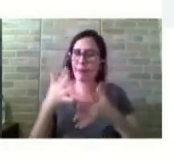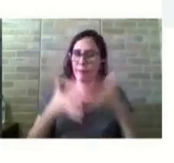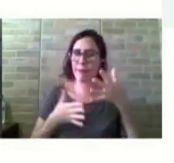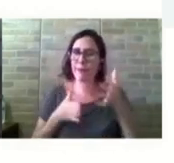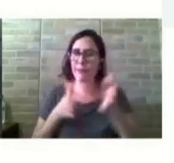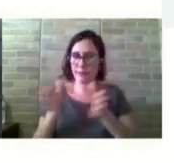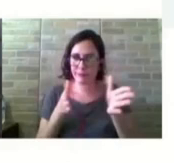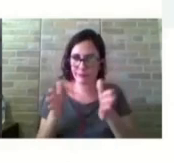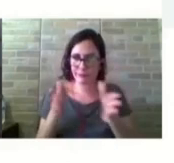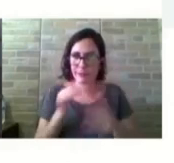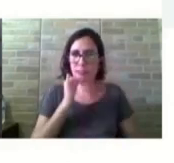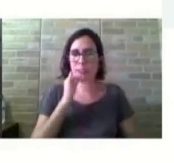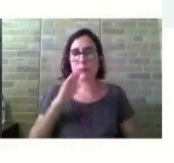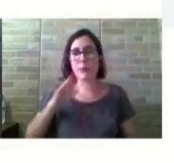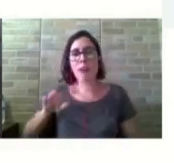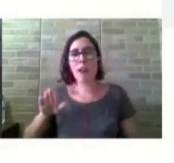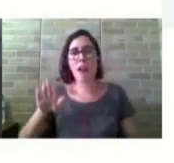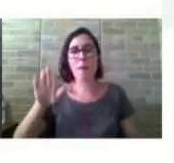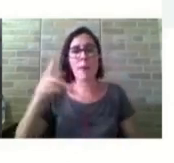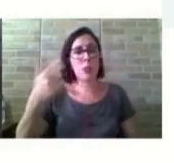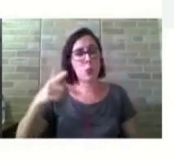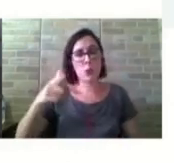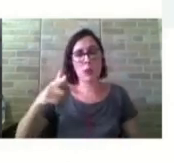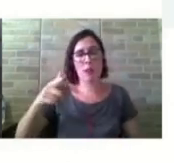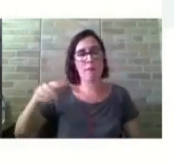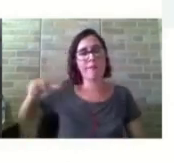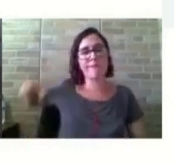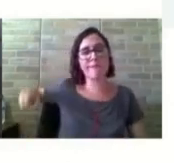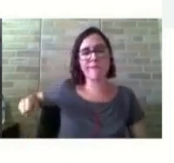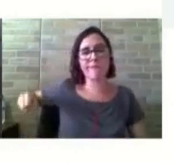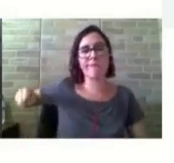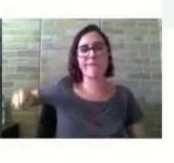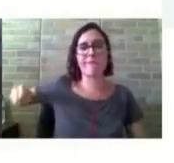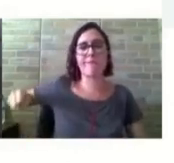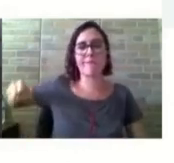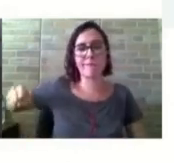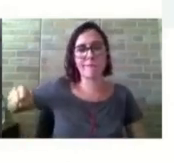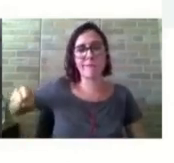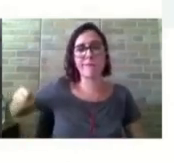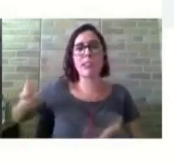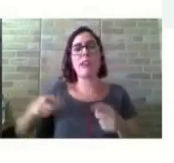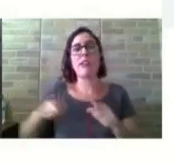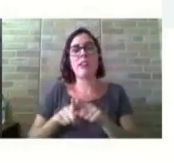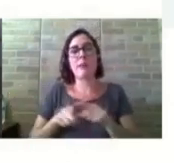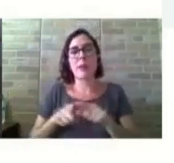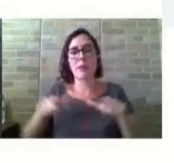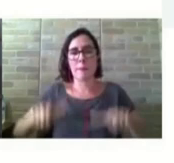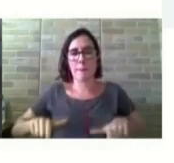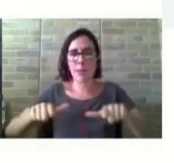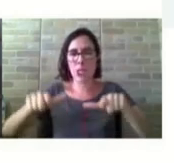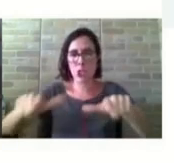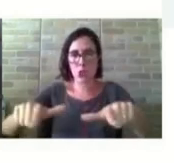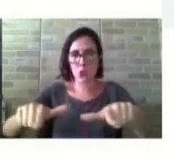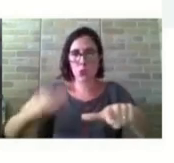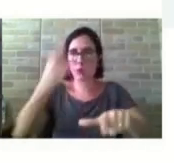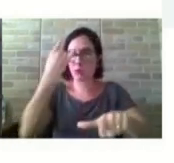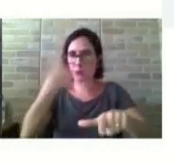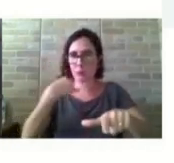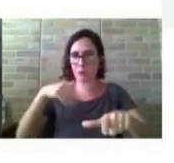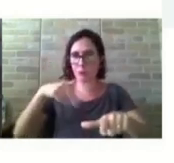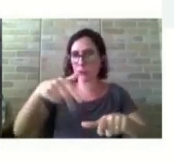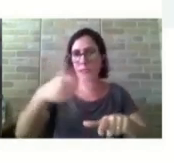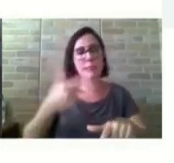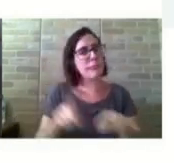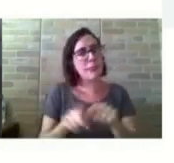sem corrimão, degrau na cor contrastante, piso podotático, as placas de sinalização braile,